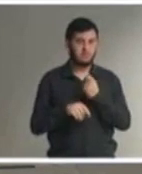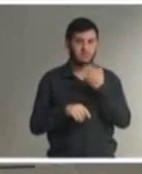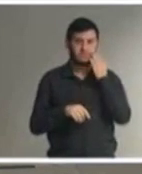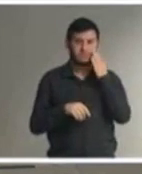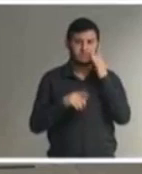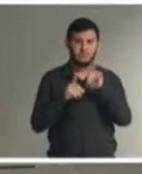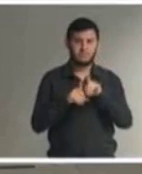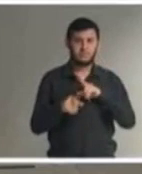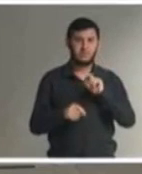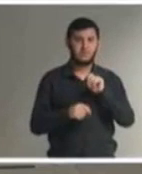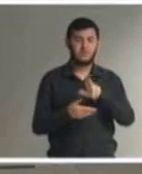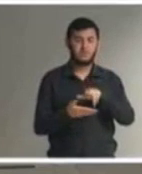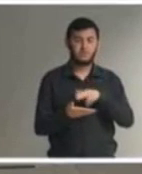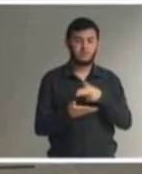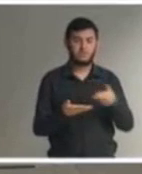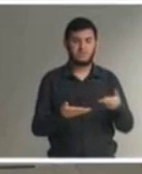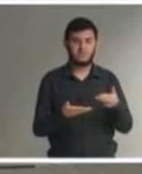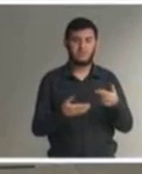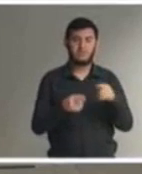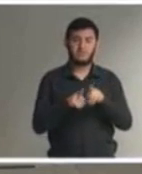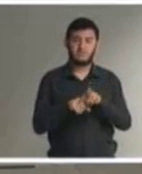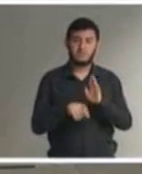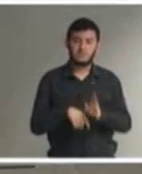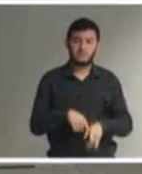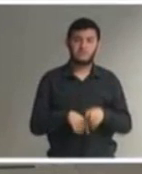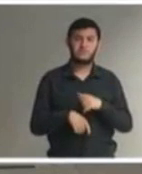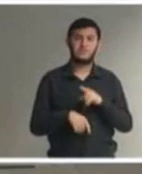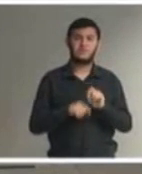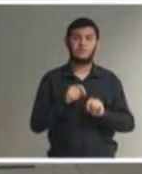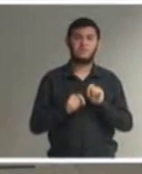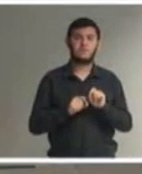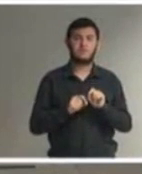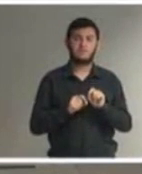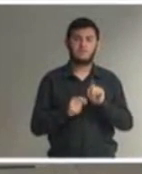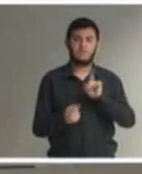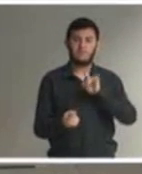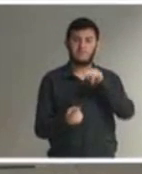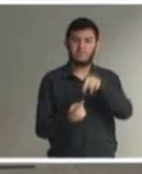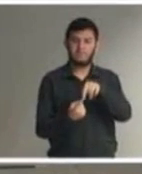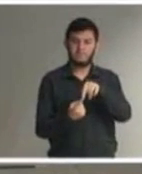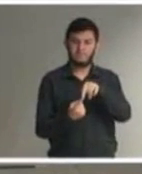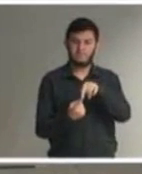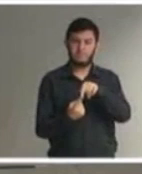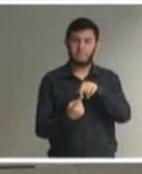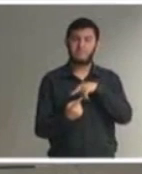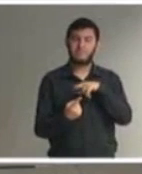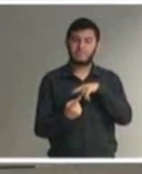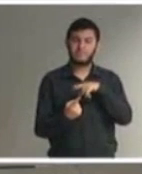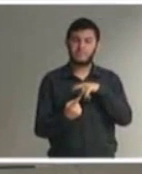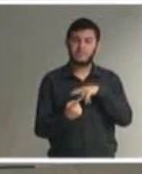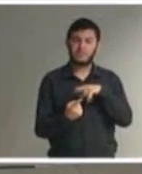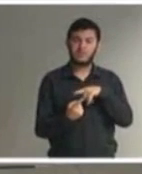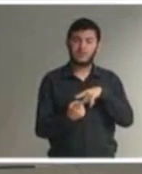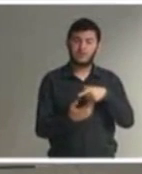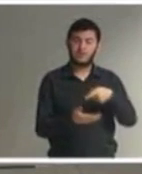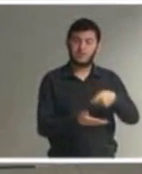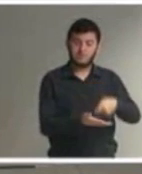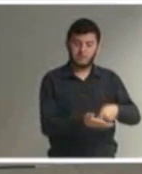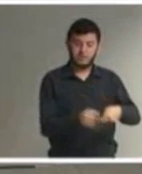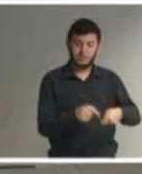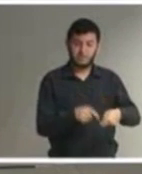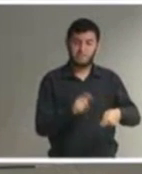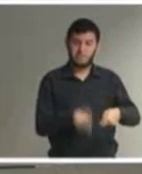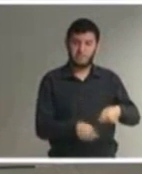deficiência que consolidou aquela obrigação dessa garantia da educação para